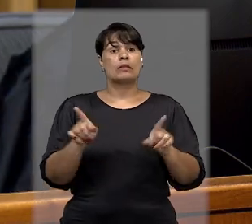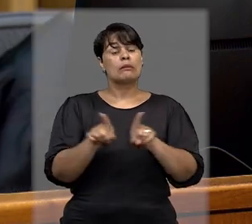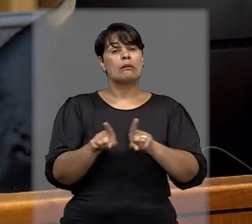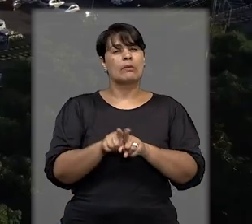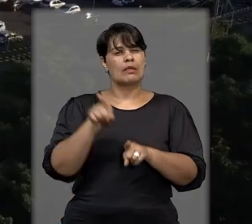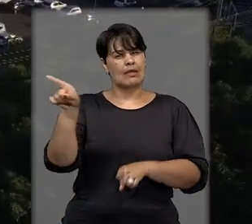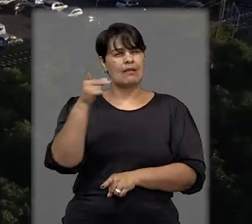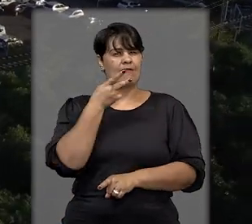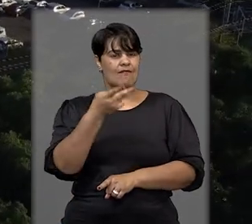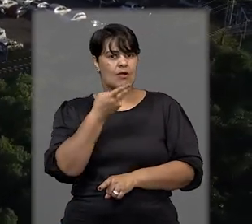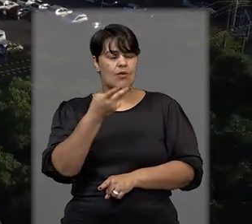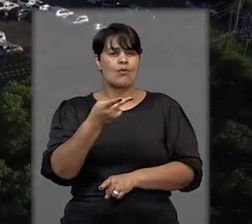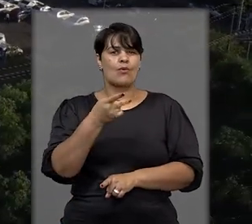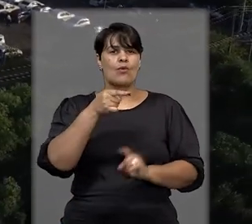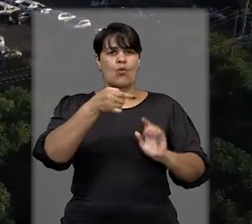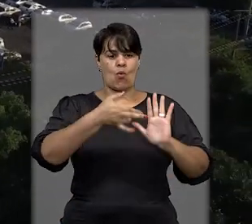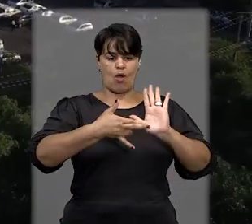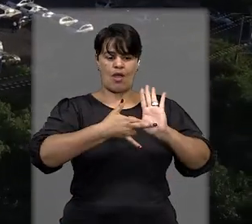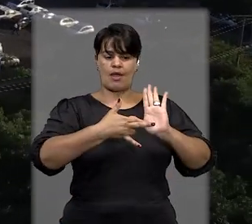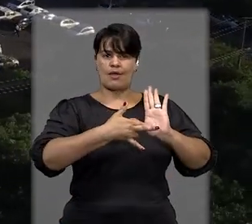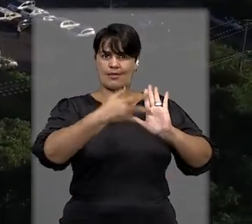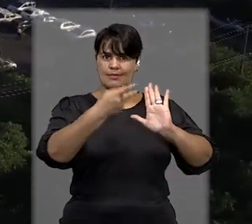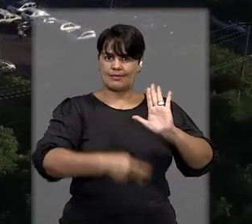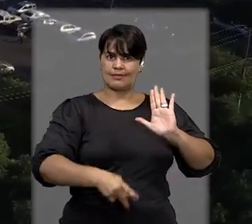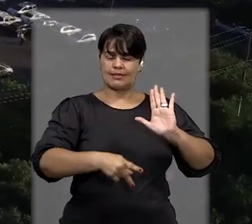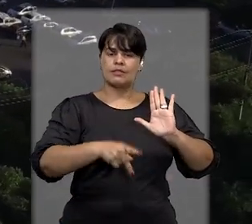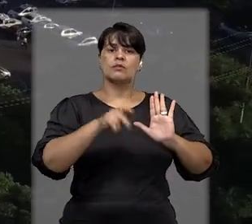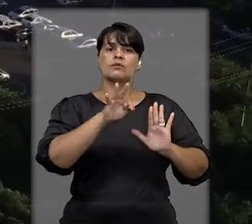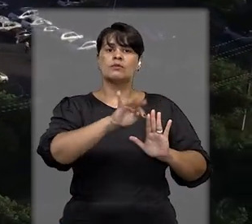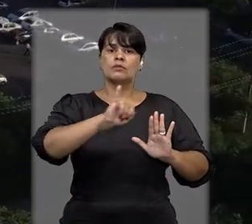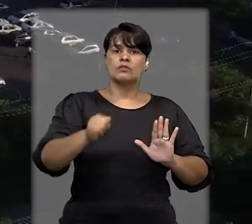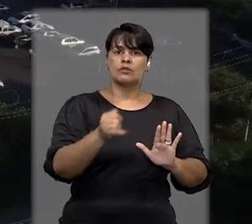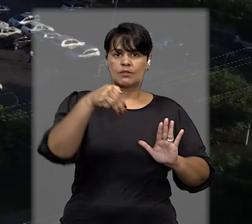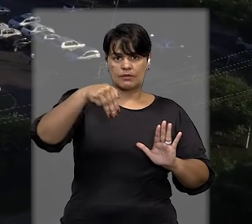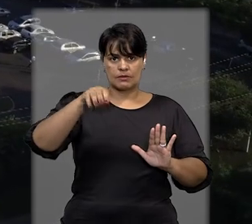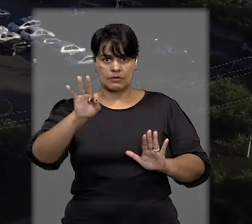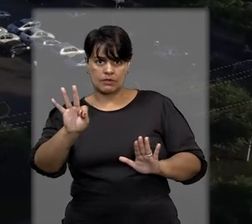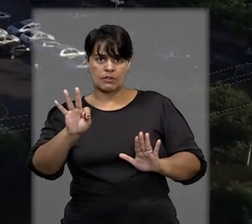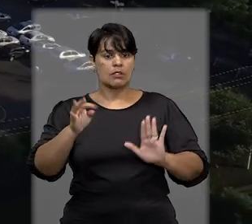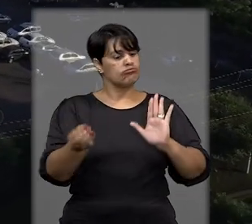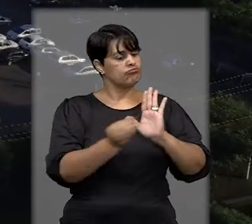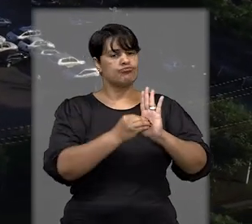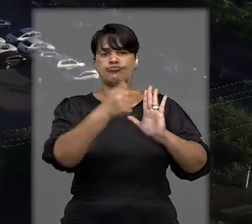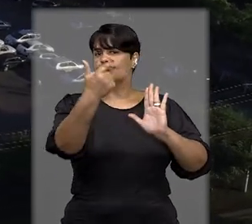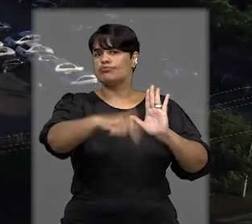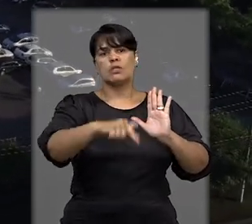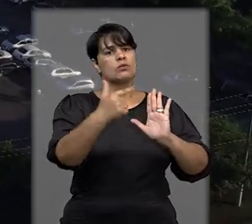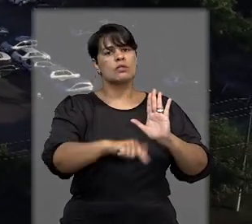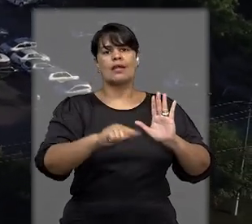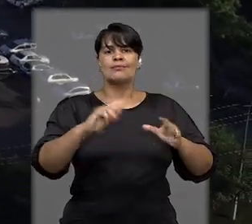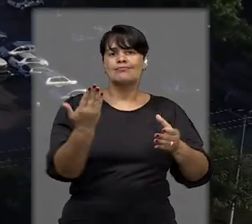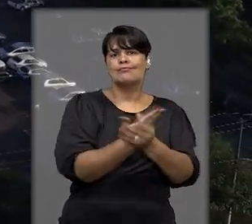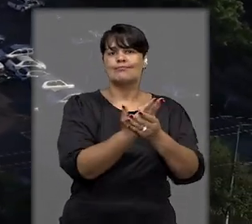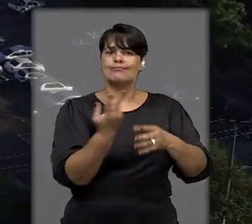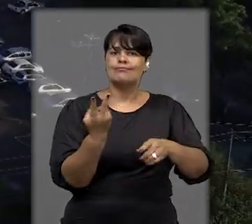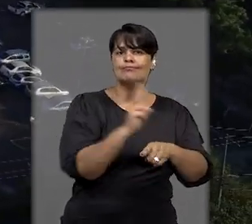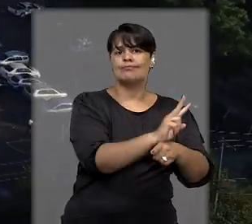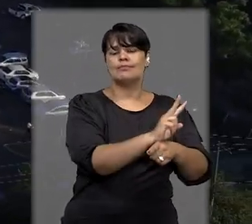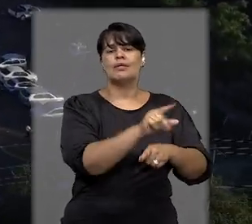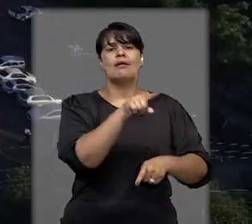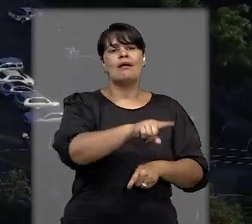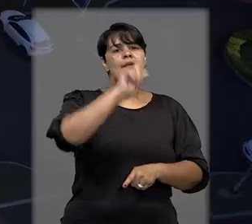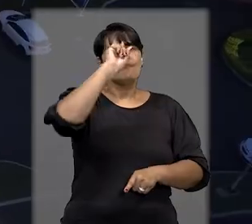observou que o regimento interno do Tribunal de Justiça do Mato Grosso não prevê a possibilidade de liminar para determinar a